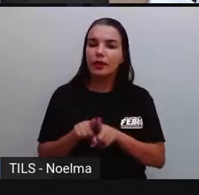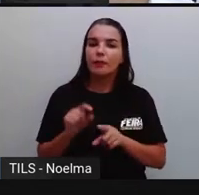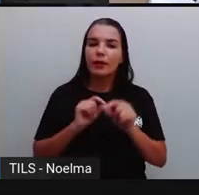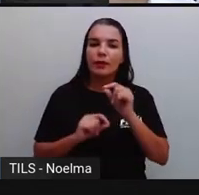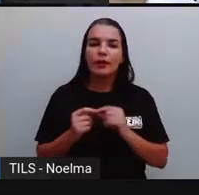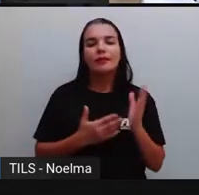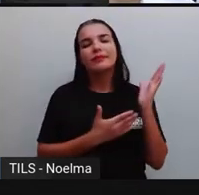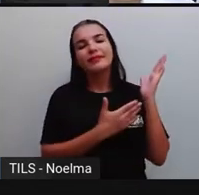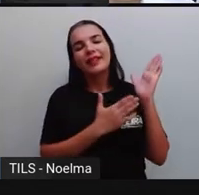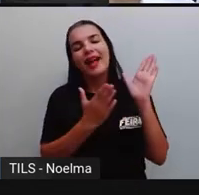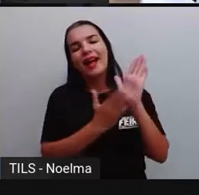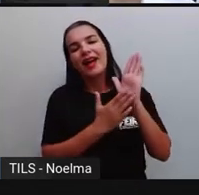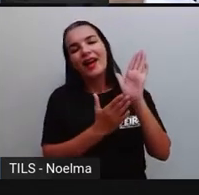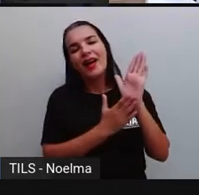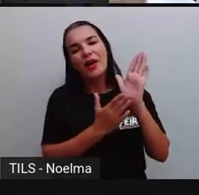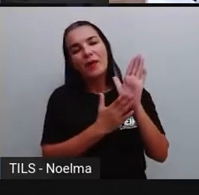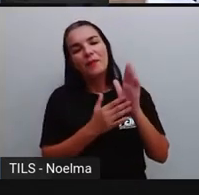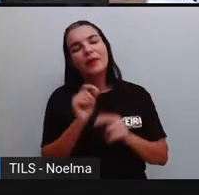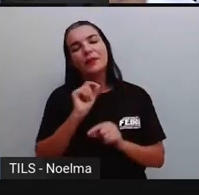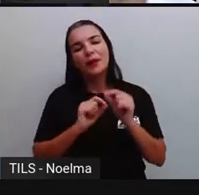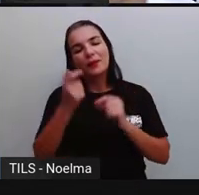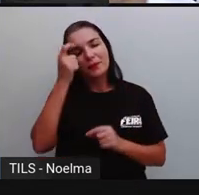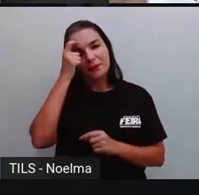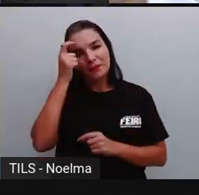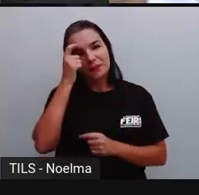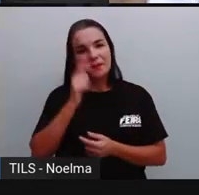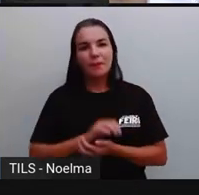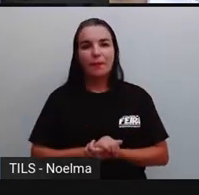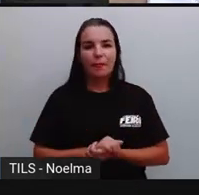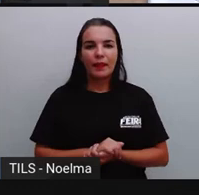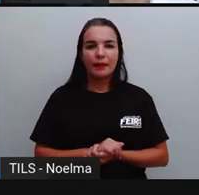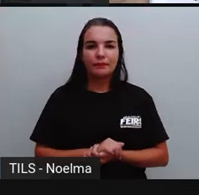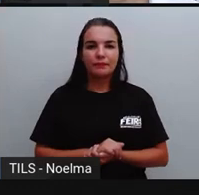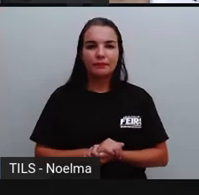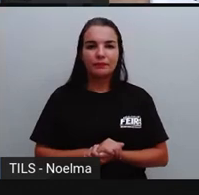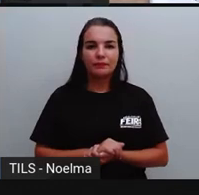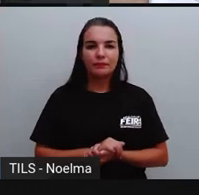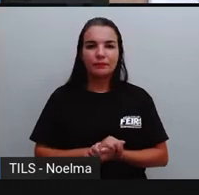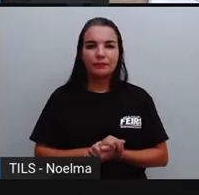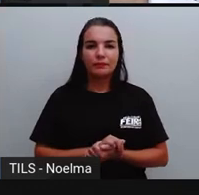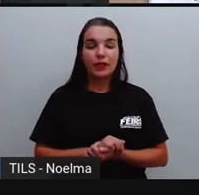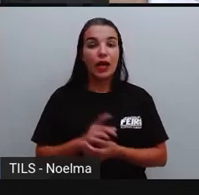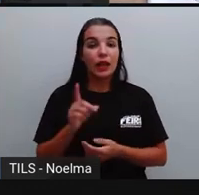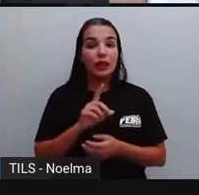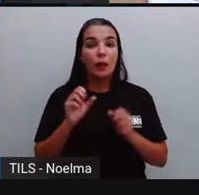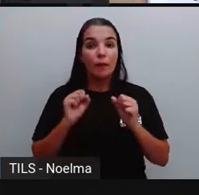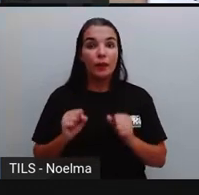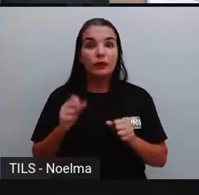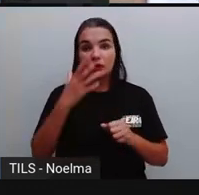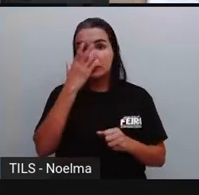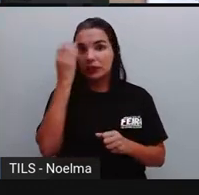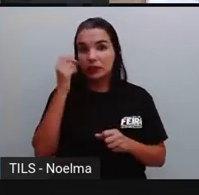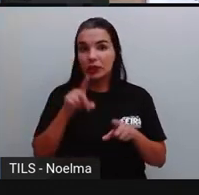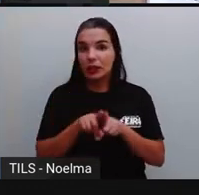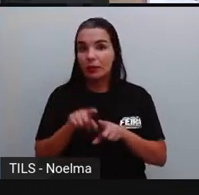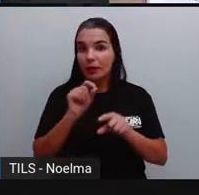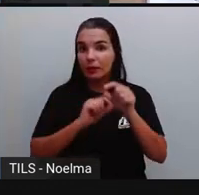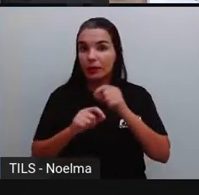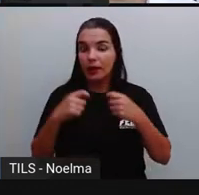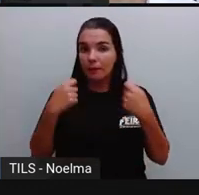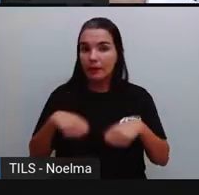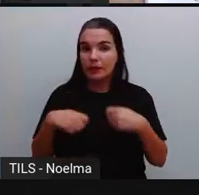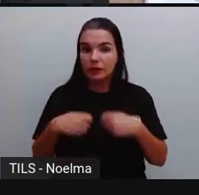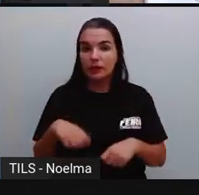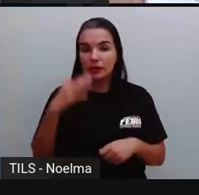olha lá, as campanhas de conscientização, tá? E a gente também não pode esquecer, né, que a gente precisa